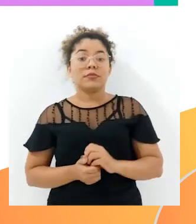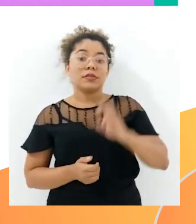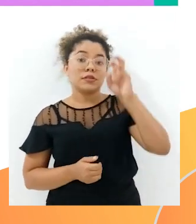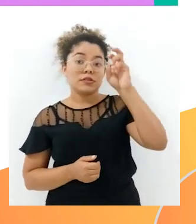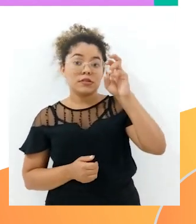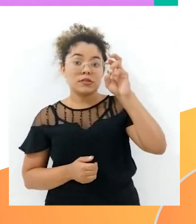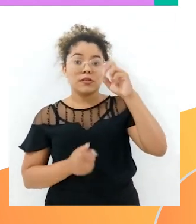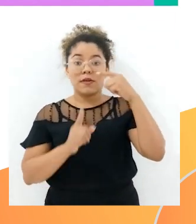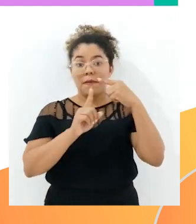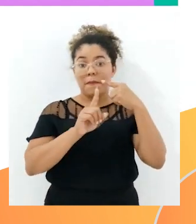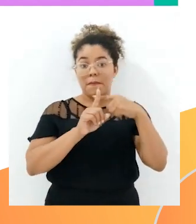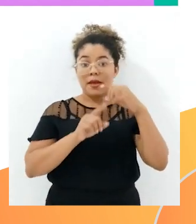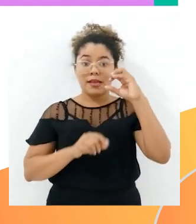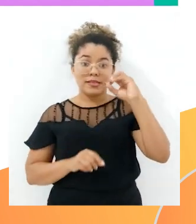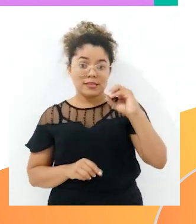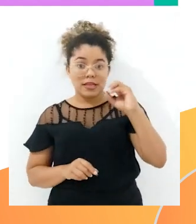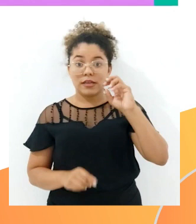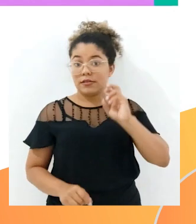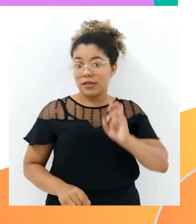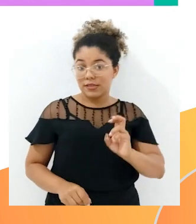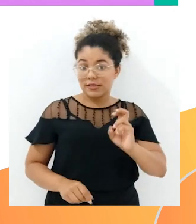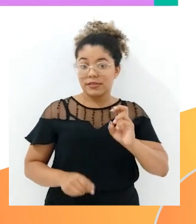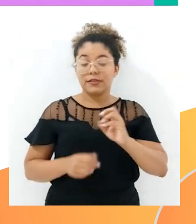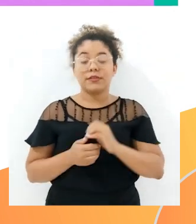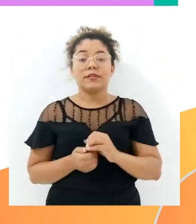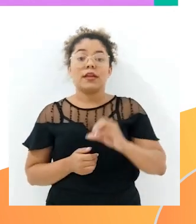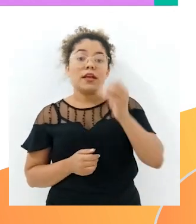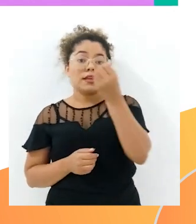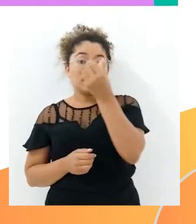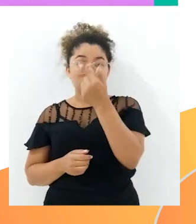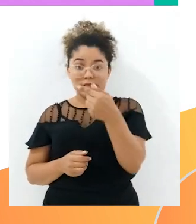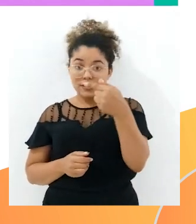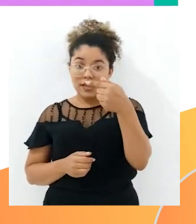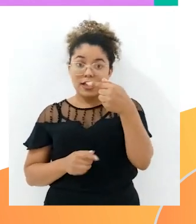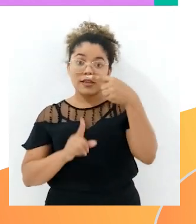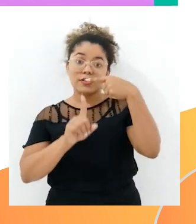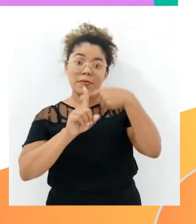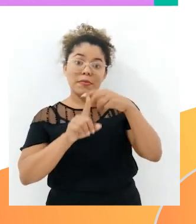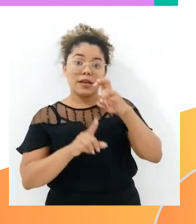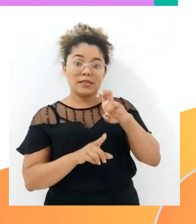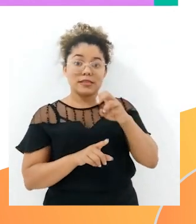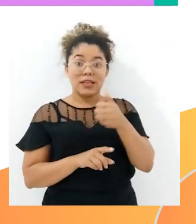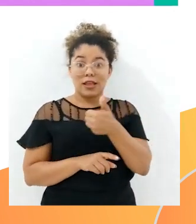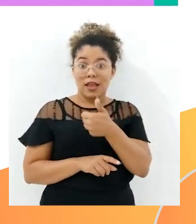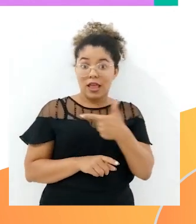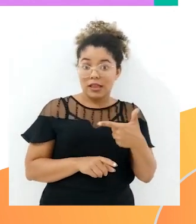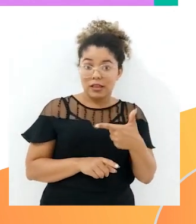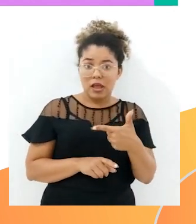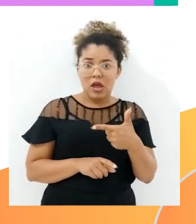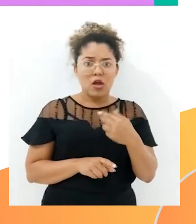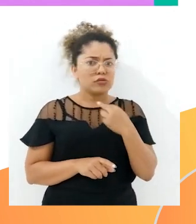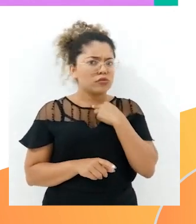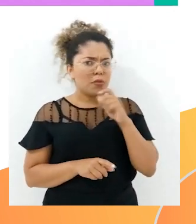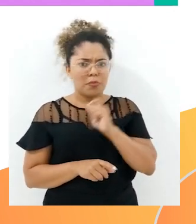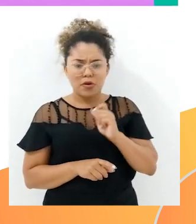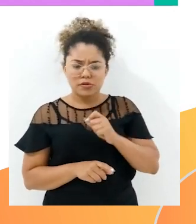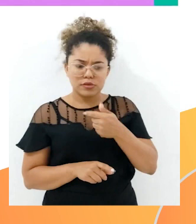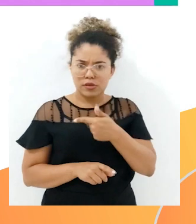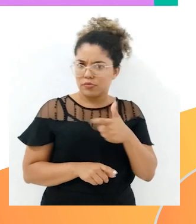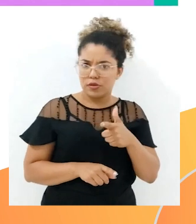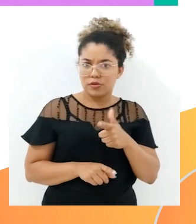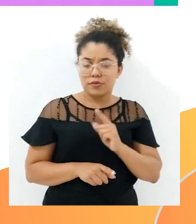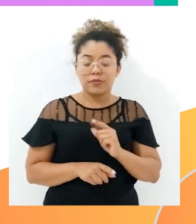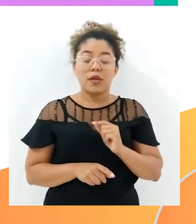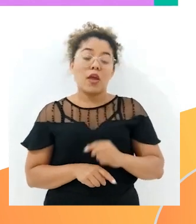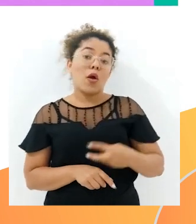5 mais 0 é 5, 7 mais 5 é 12, então eu não posso colocar o 12 todo aqui,